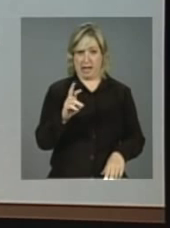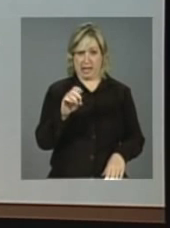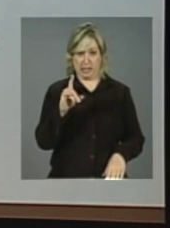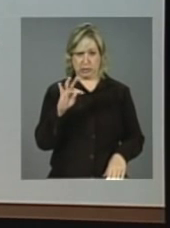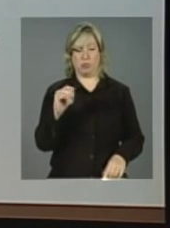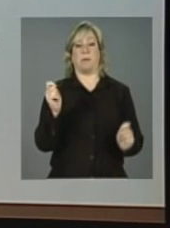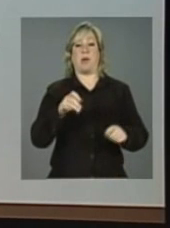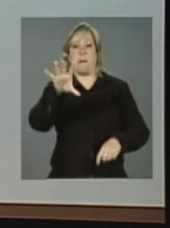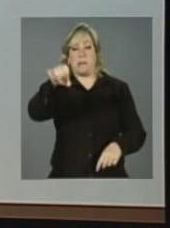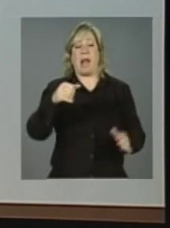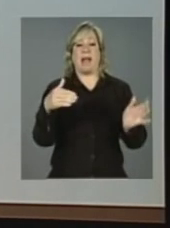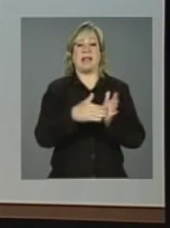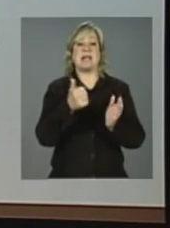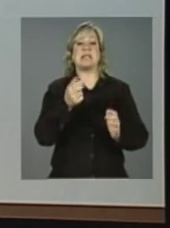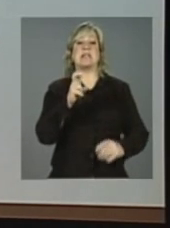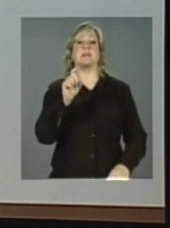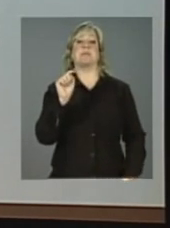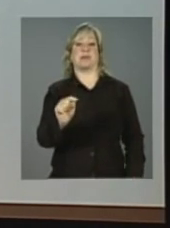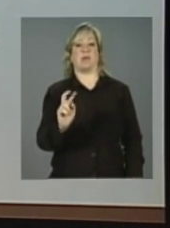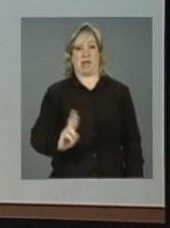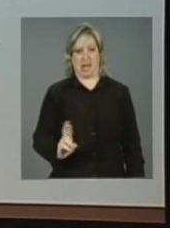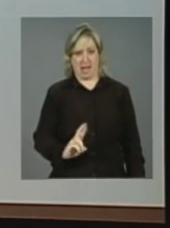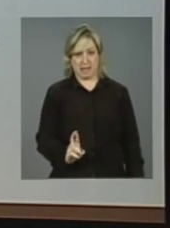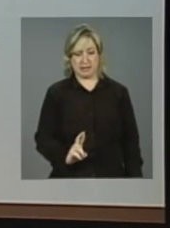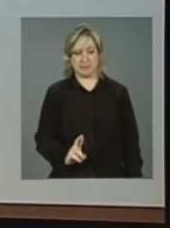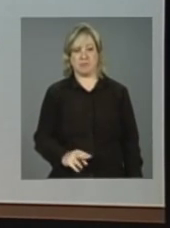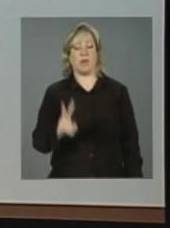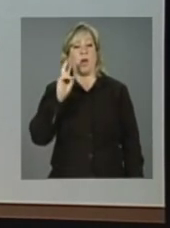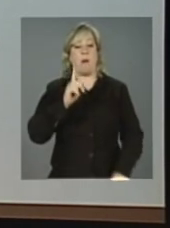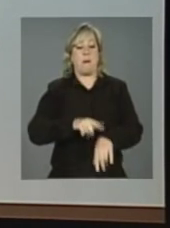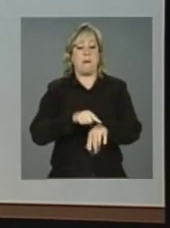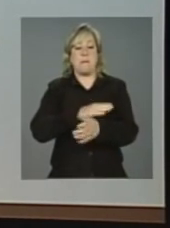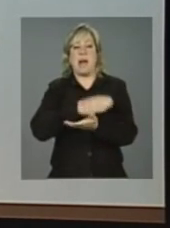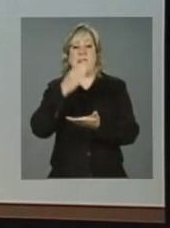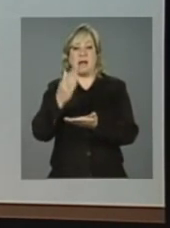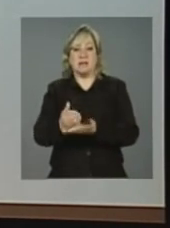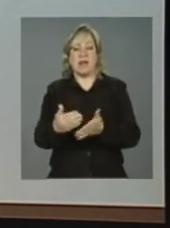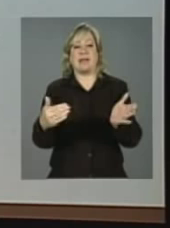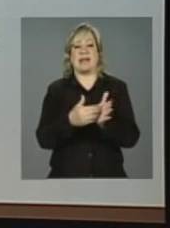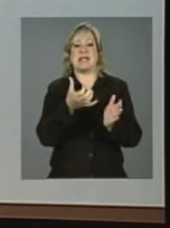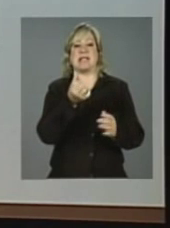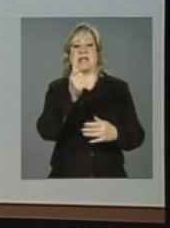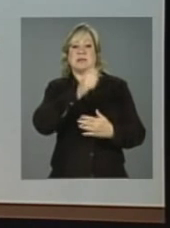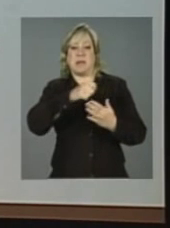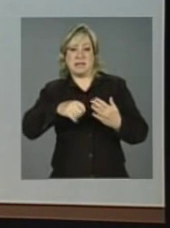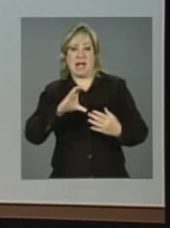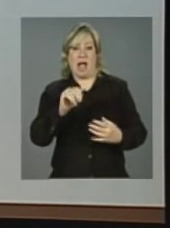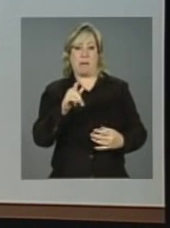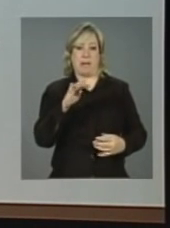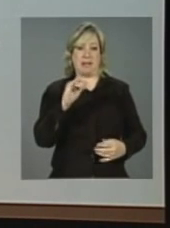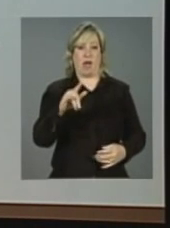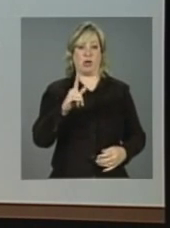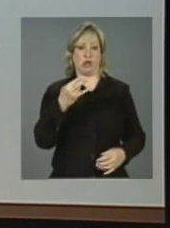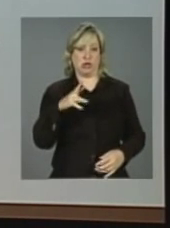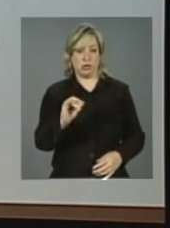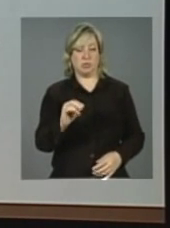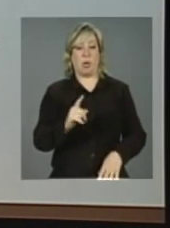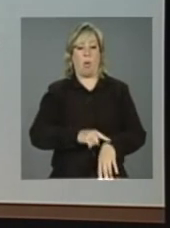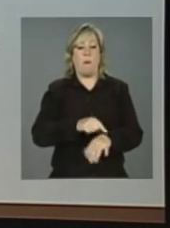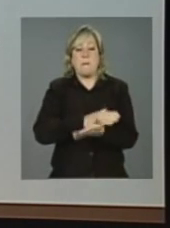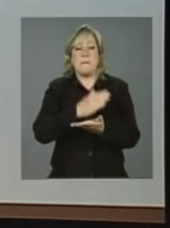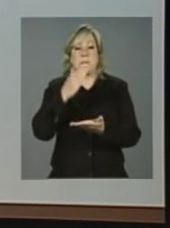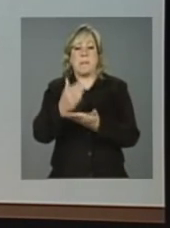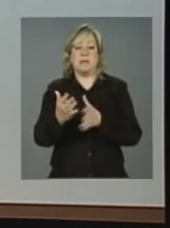O prazo médio, em se tratando de capital de giro, é até seis meses, e o prazo médio para